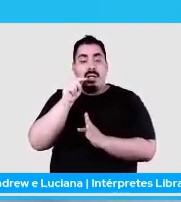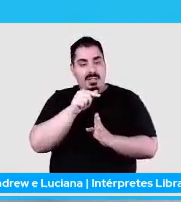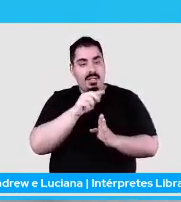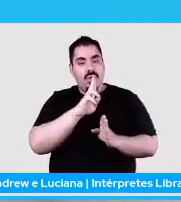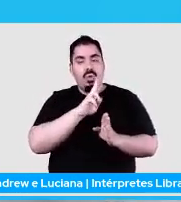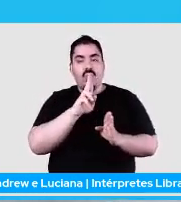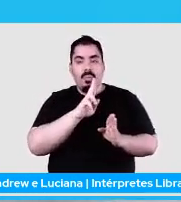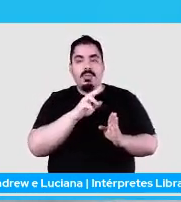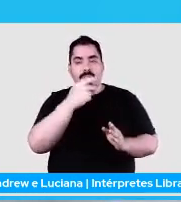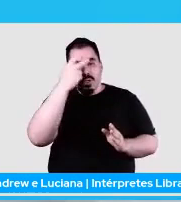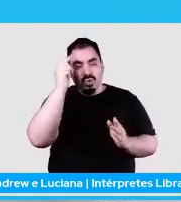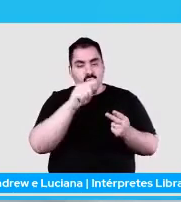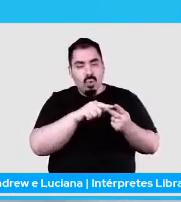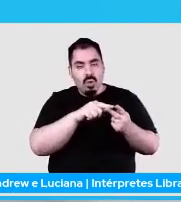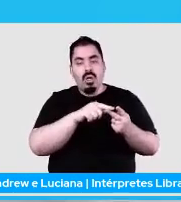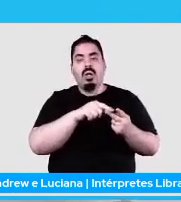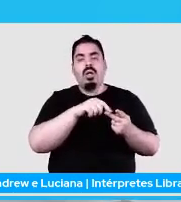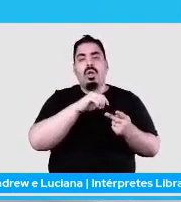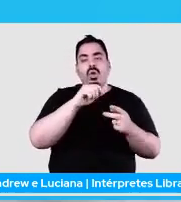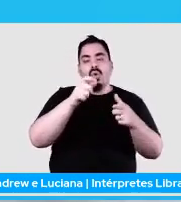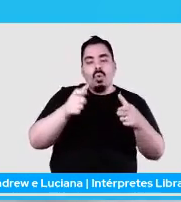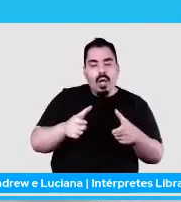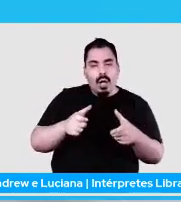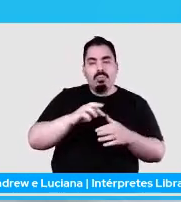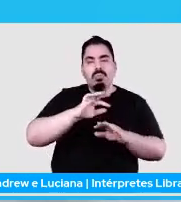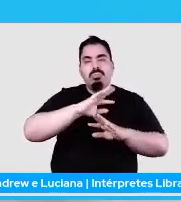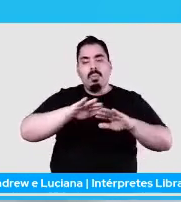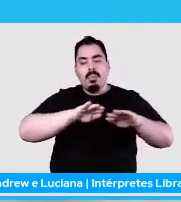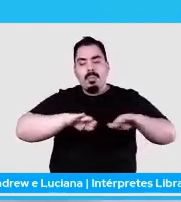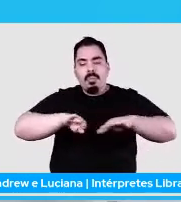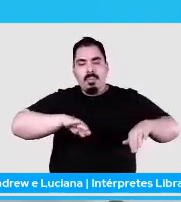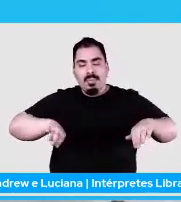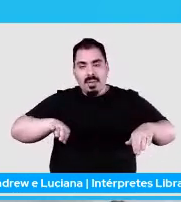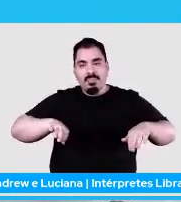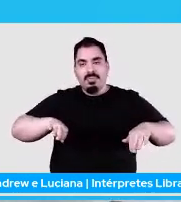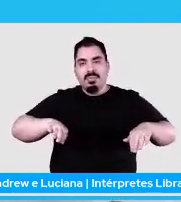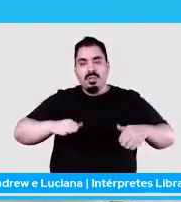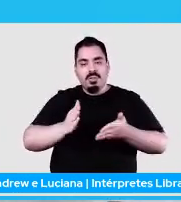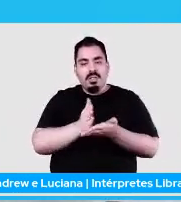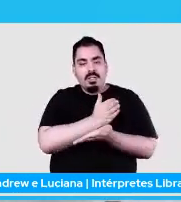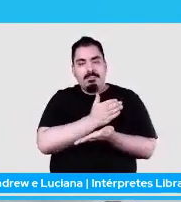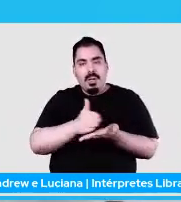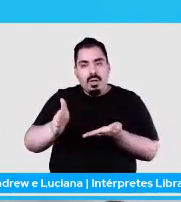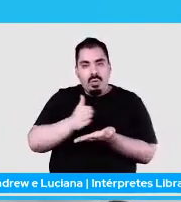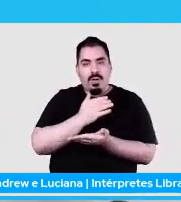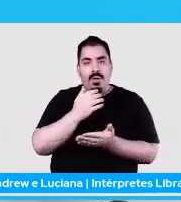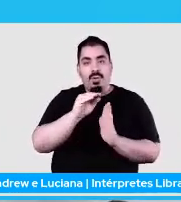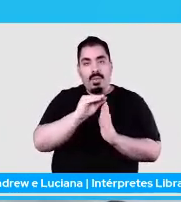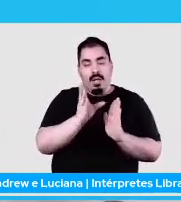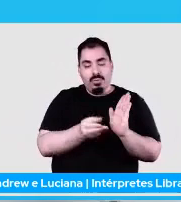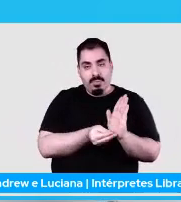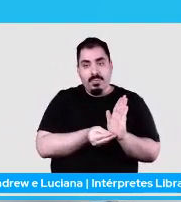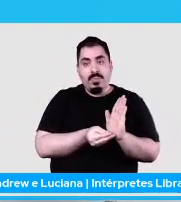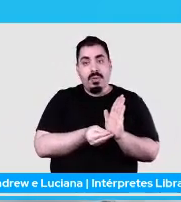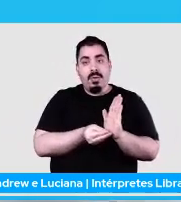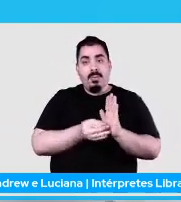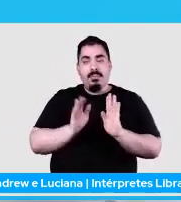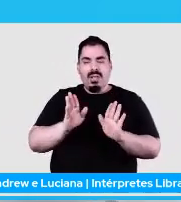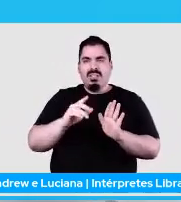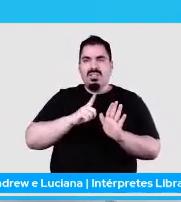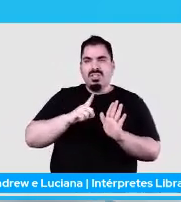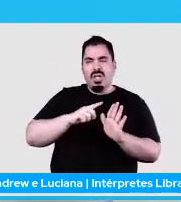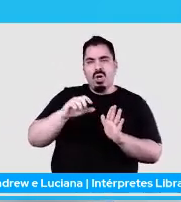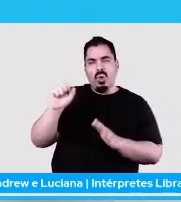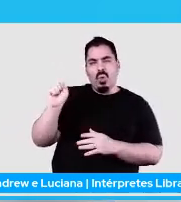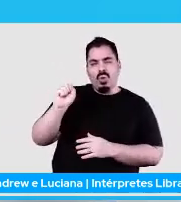Ah, isso é o nome de um local. Só que o que aconteceu? A gente foi... Era mais de uma pessoa rotulando esses boletins,